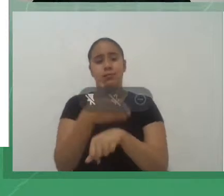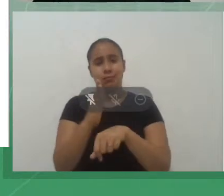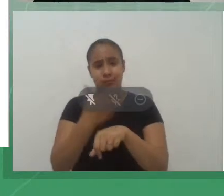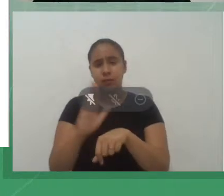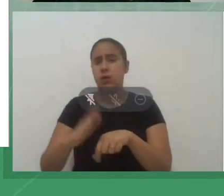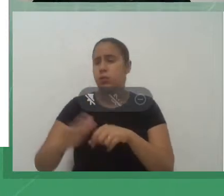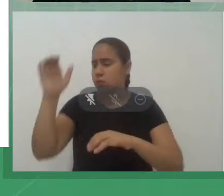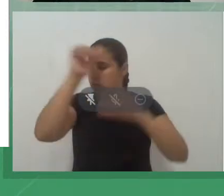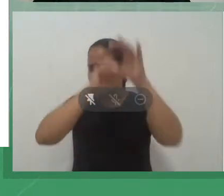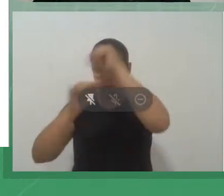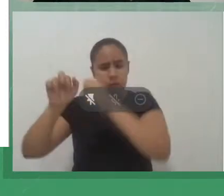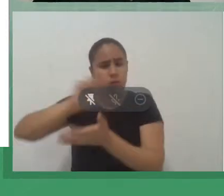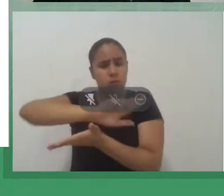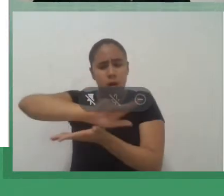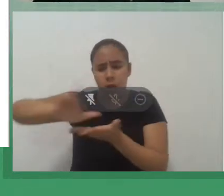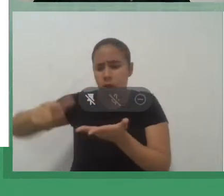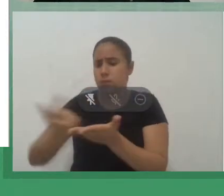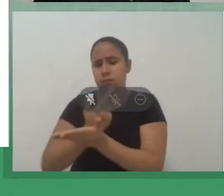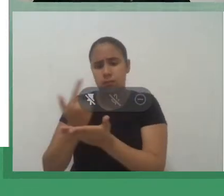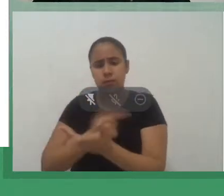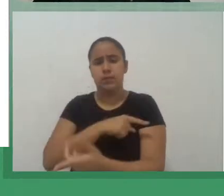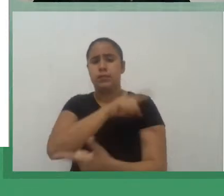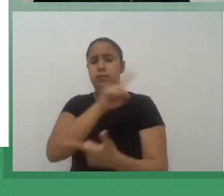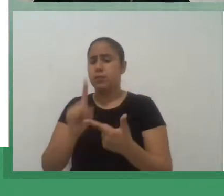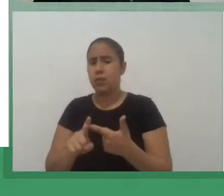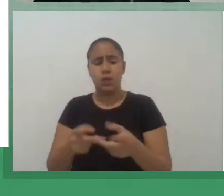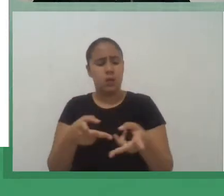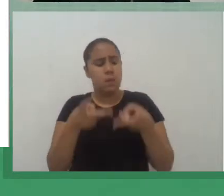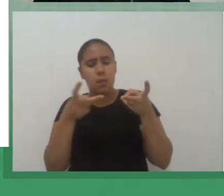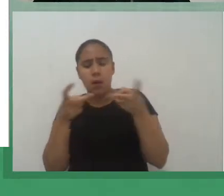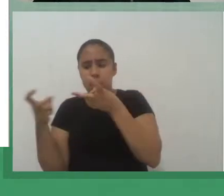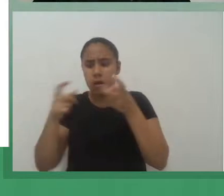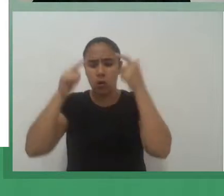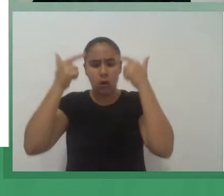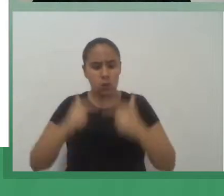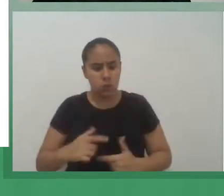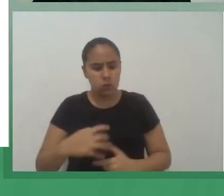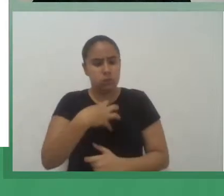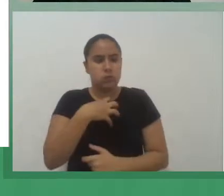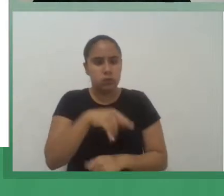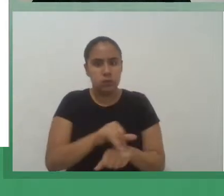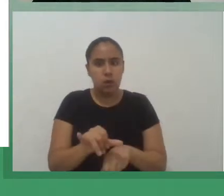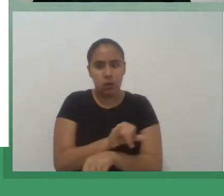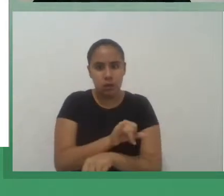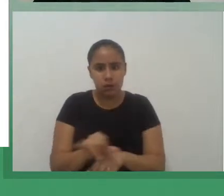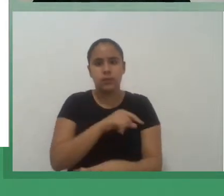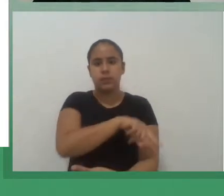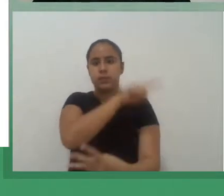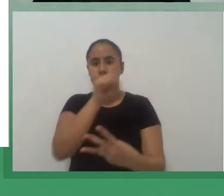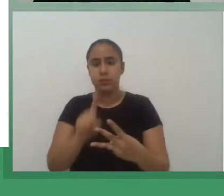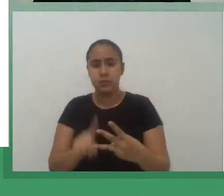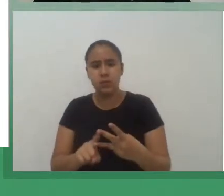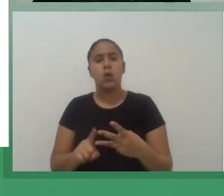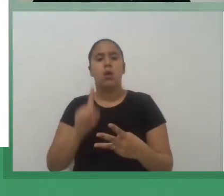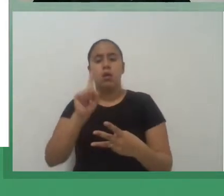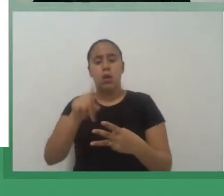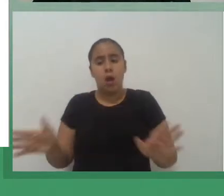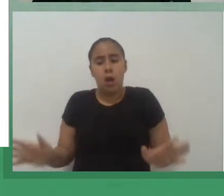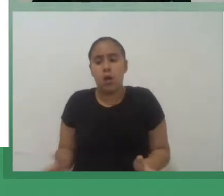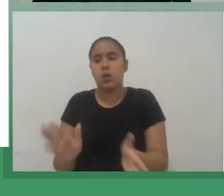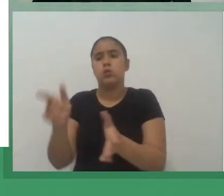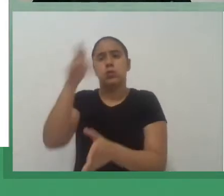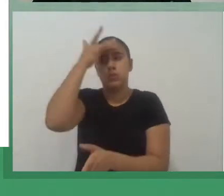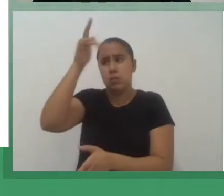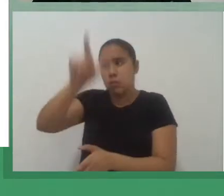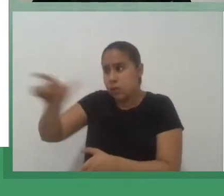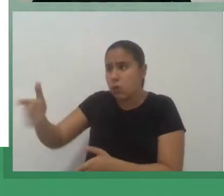percepções da linguagem na adaptação literária, como eu já havia comentado, contribuição para a formação do leitor literário,